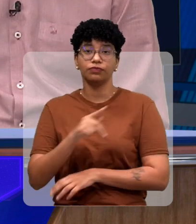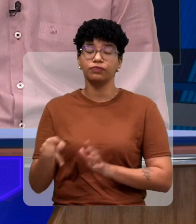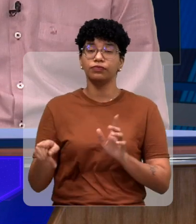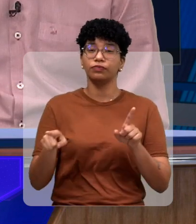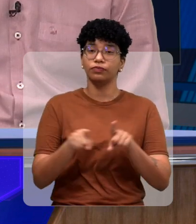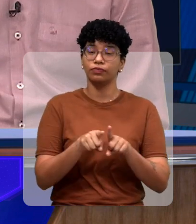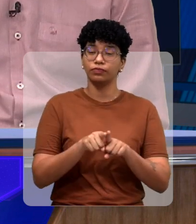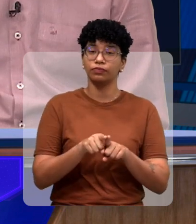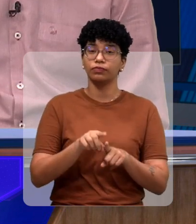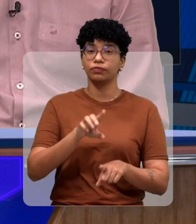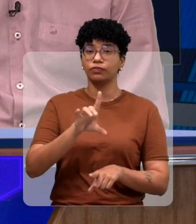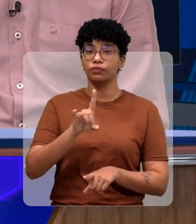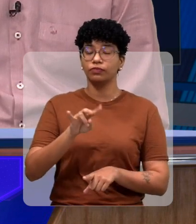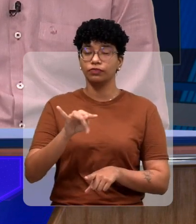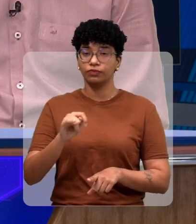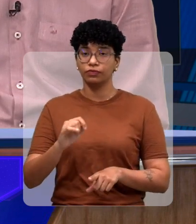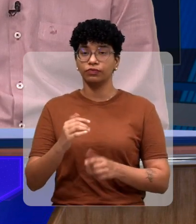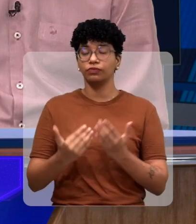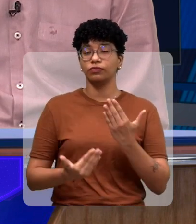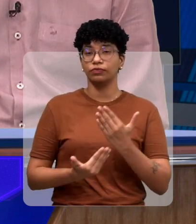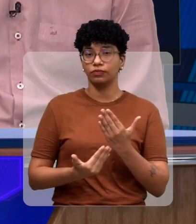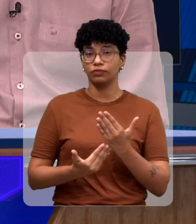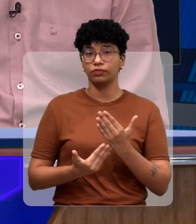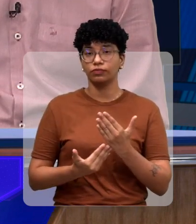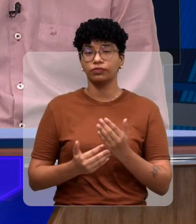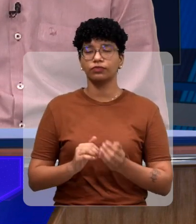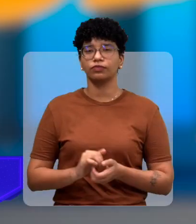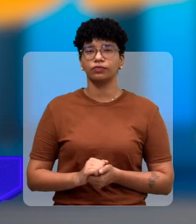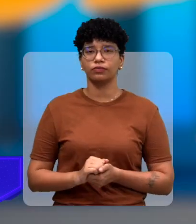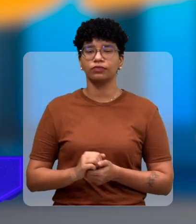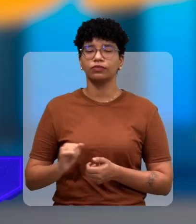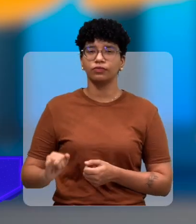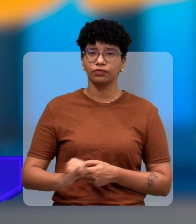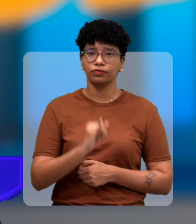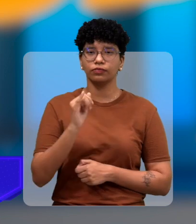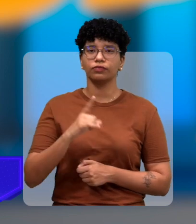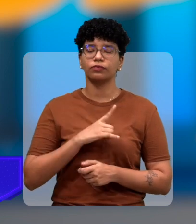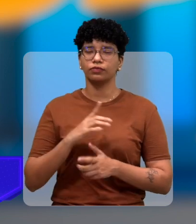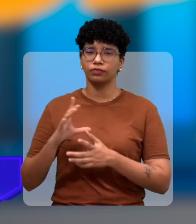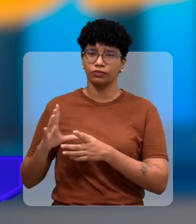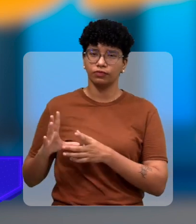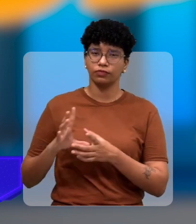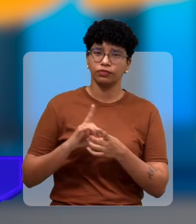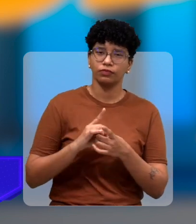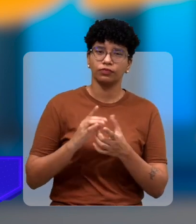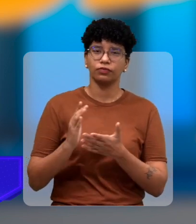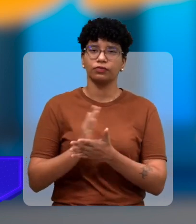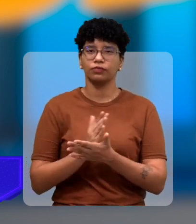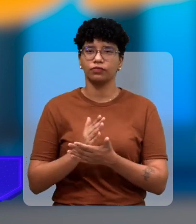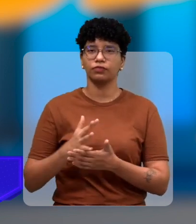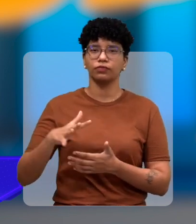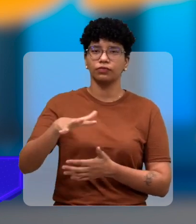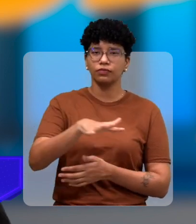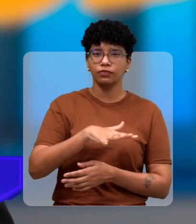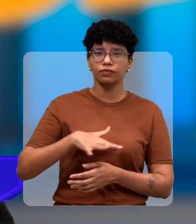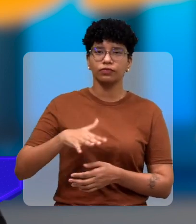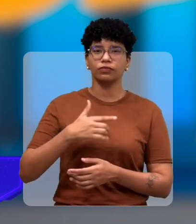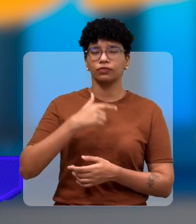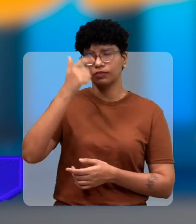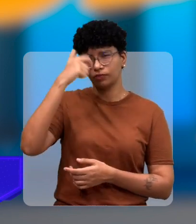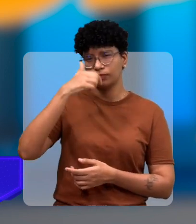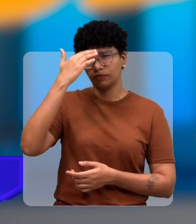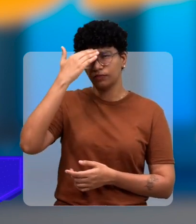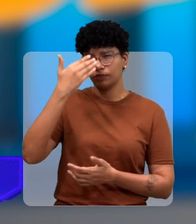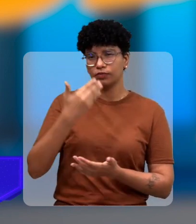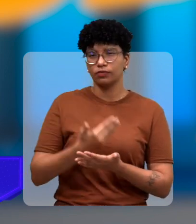Intimão? A importância é que a gente temos parceria, somos parceria em algumas áreas e